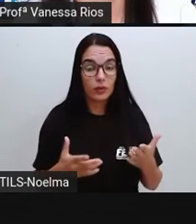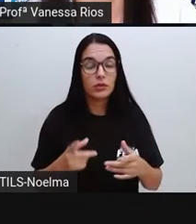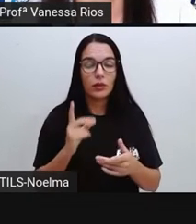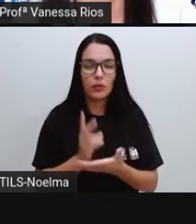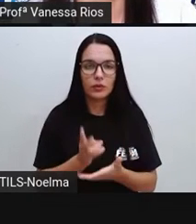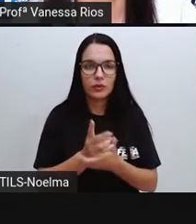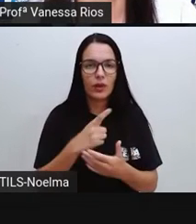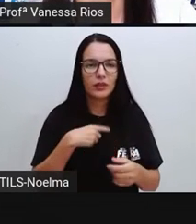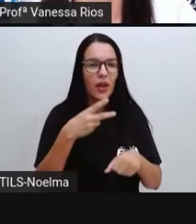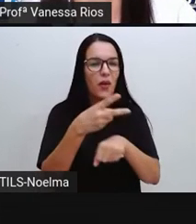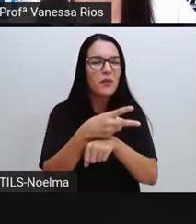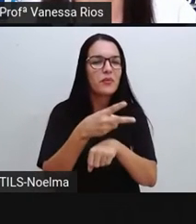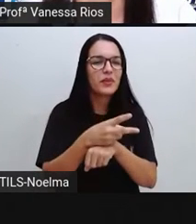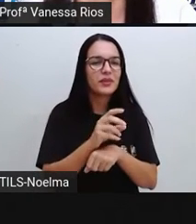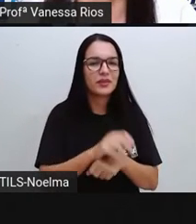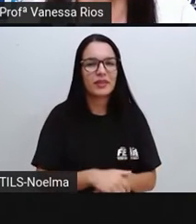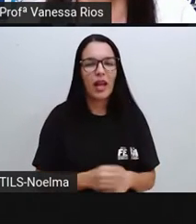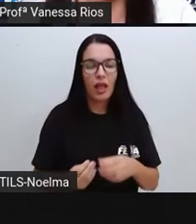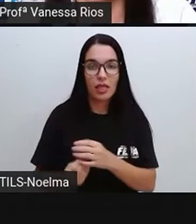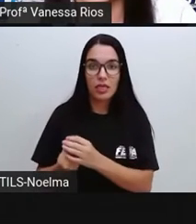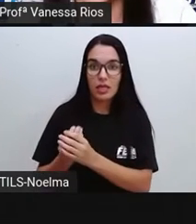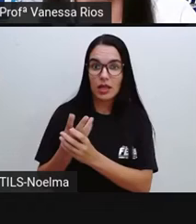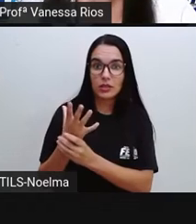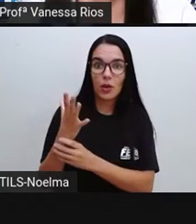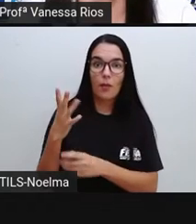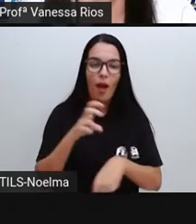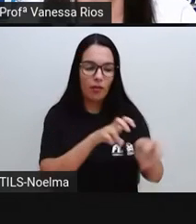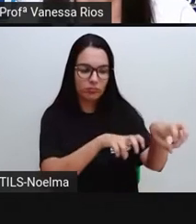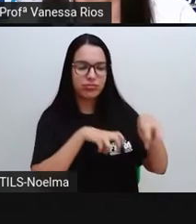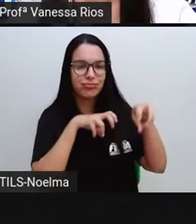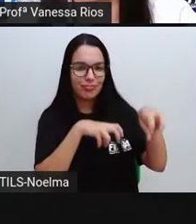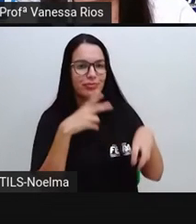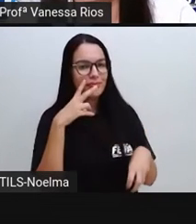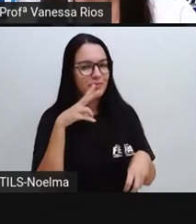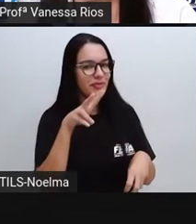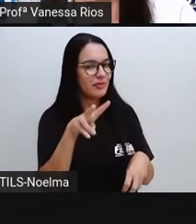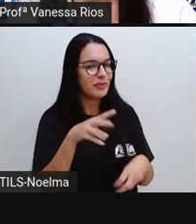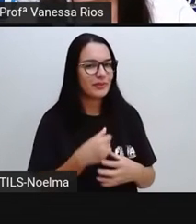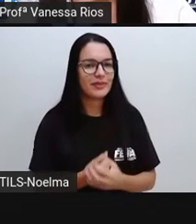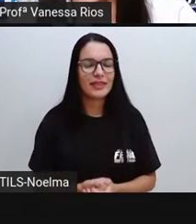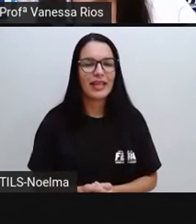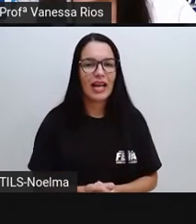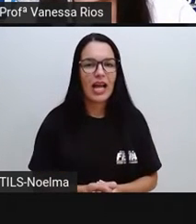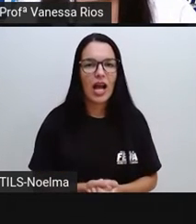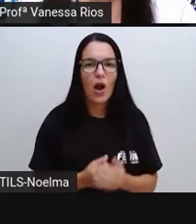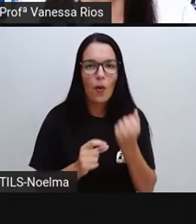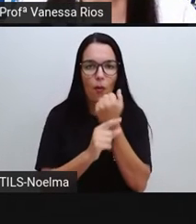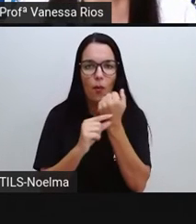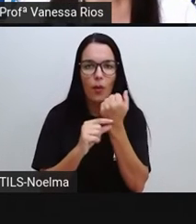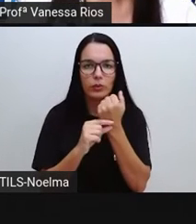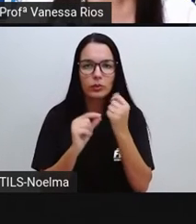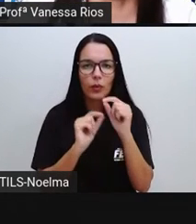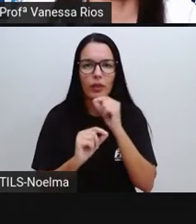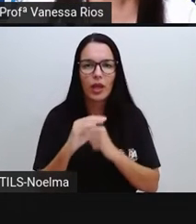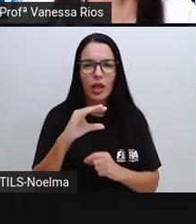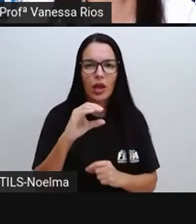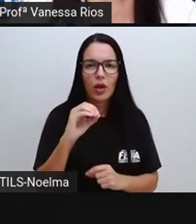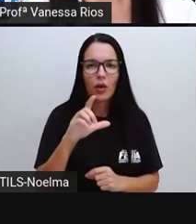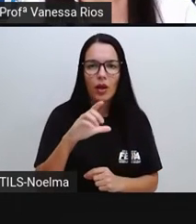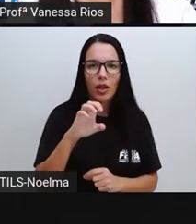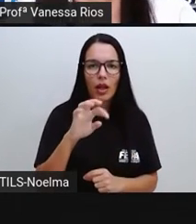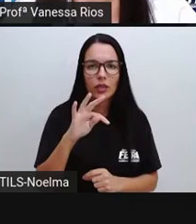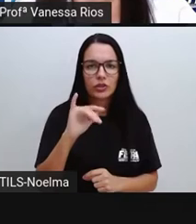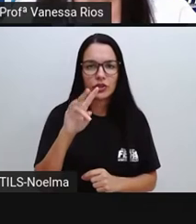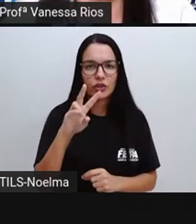a Pró trouxe um vídeo aí que se chama Descoberta da Agricultura. Foi produzido aqui por Coletivo Saber, está